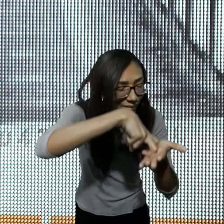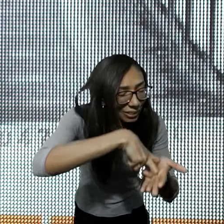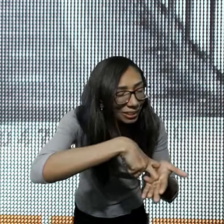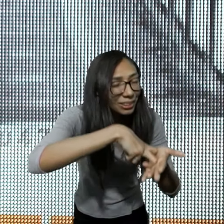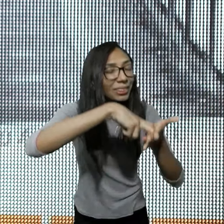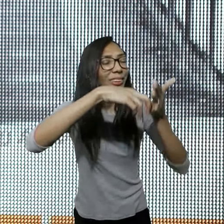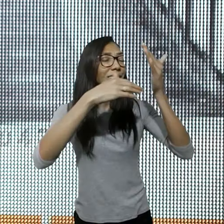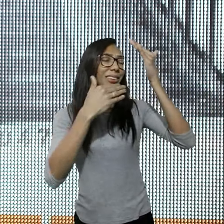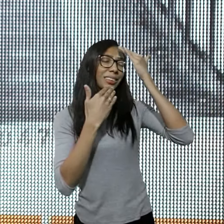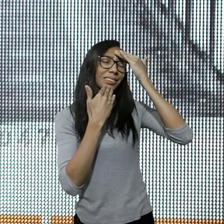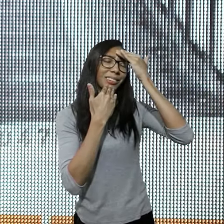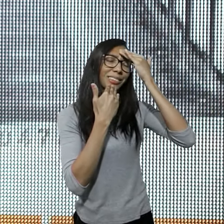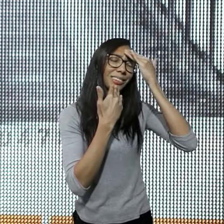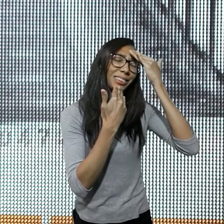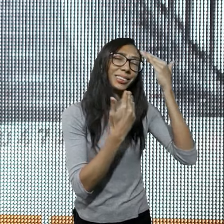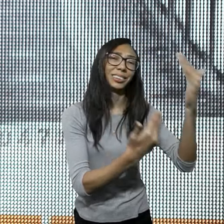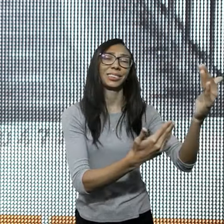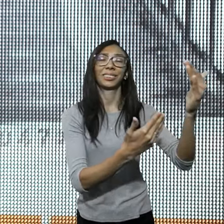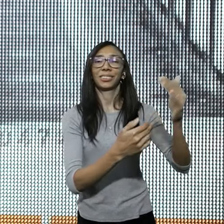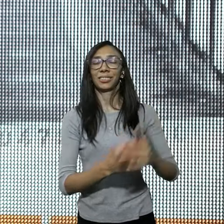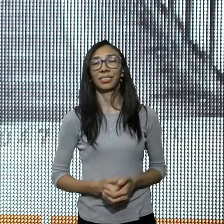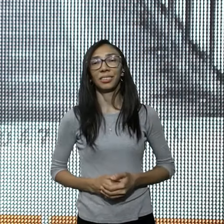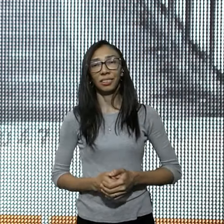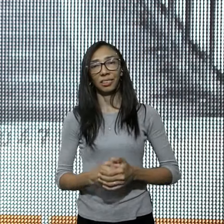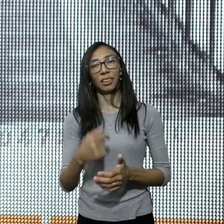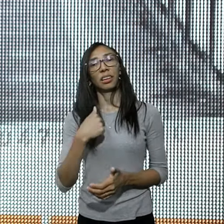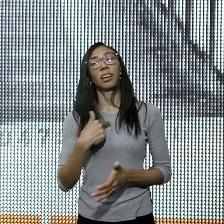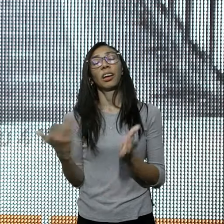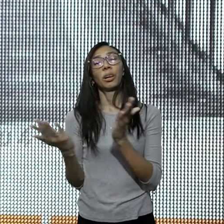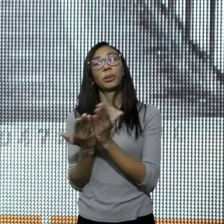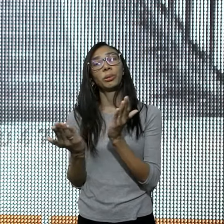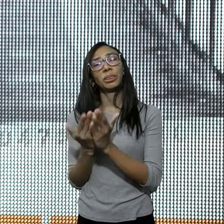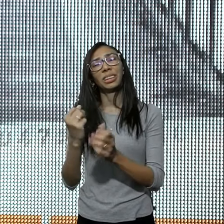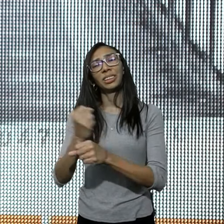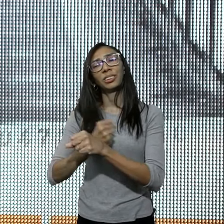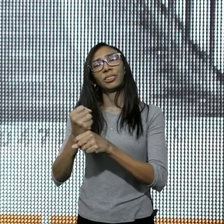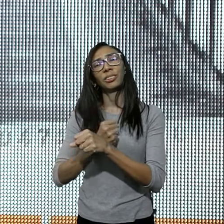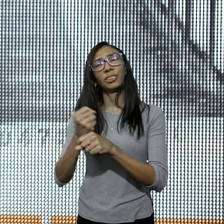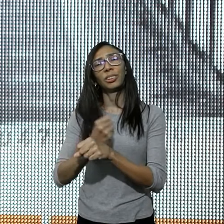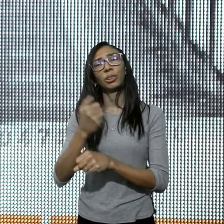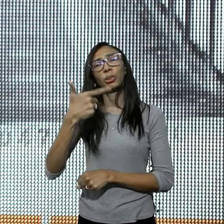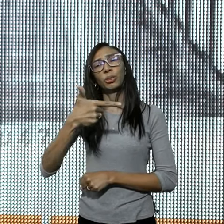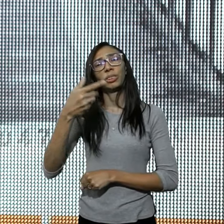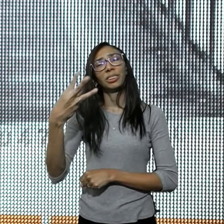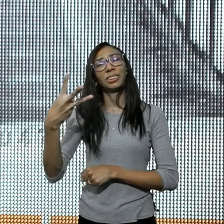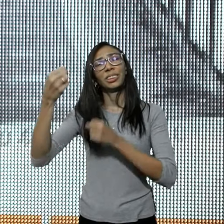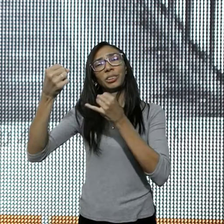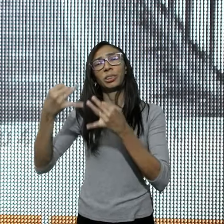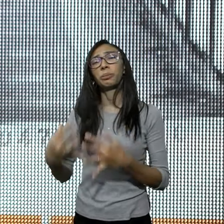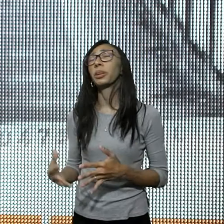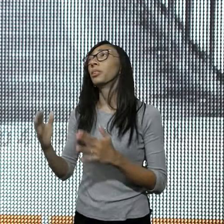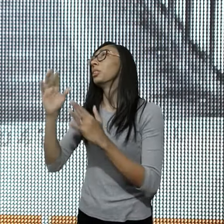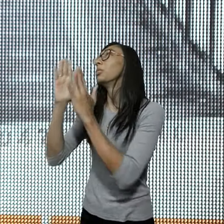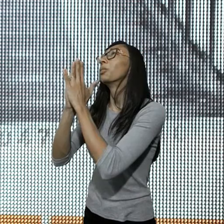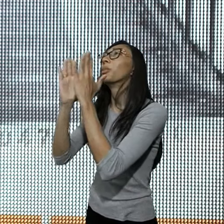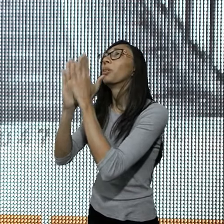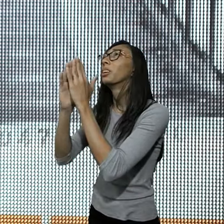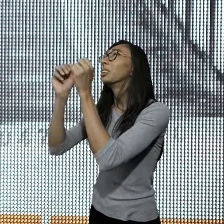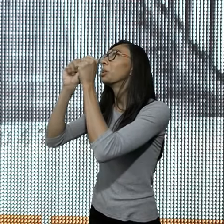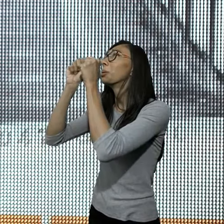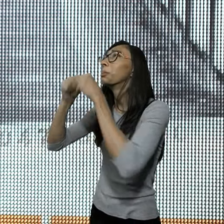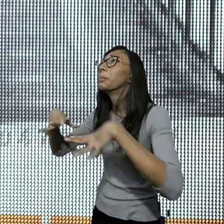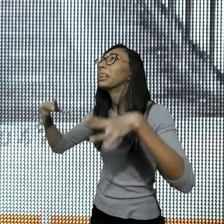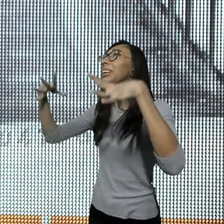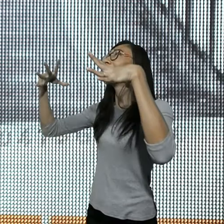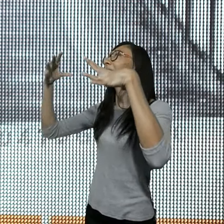a Ele, ah querido, eu tenho vivido com Jesus, há 23 anos, eu tenho dito Senhor, eu não quero só as Suas mãos, eu quero ver